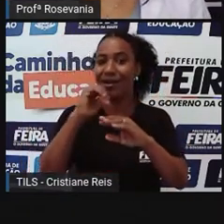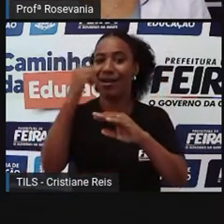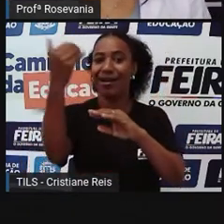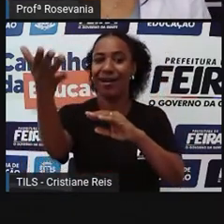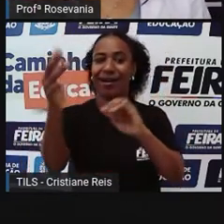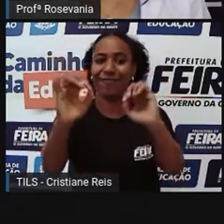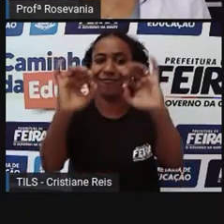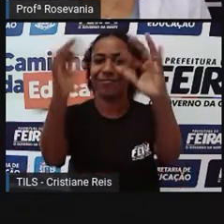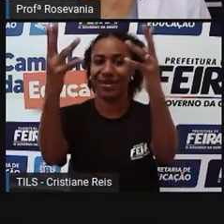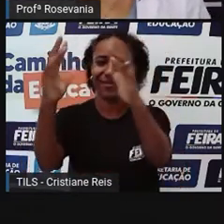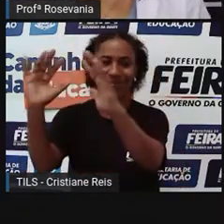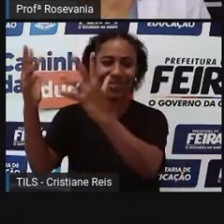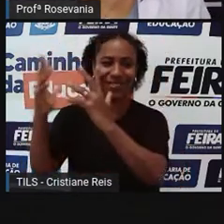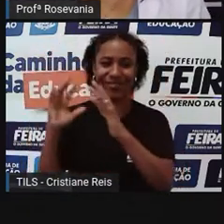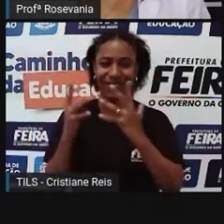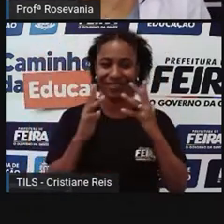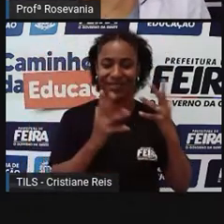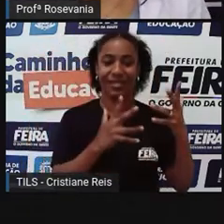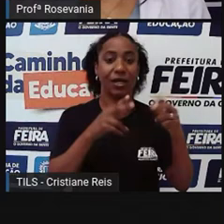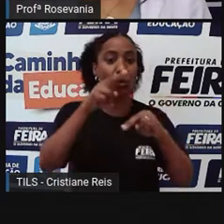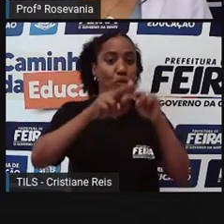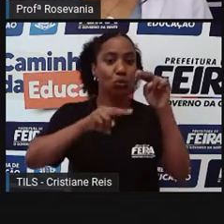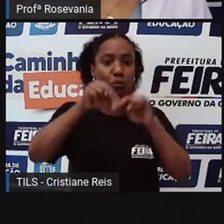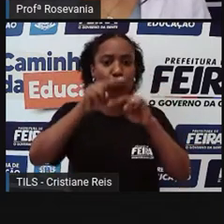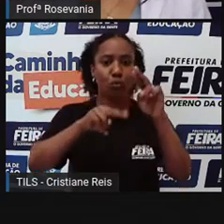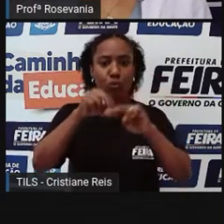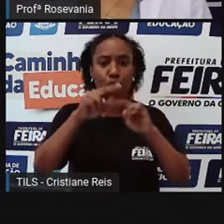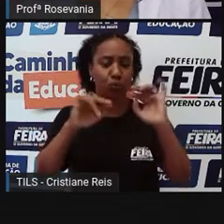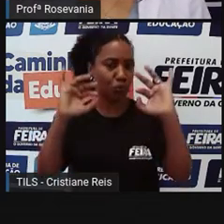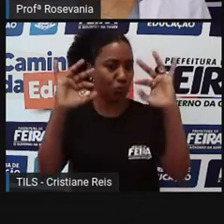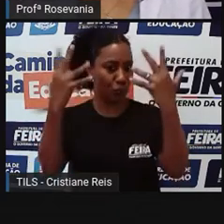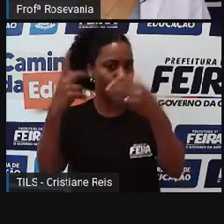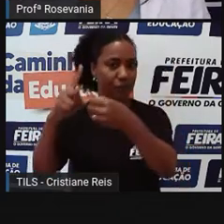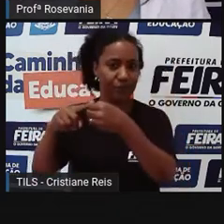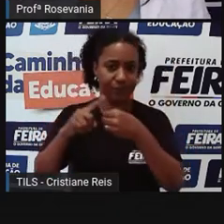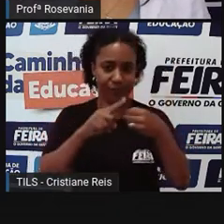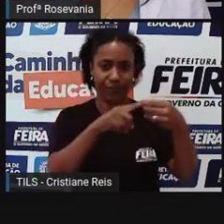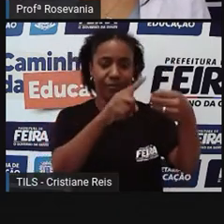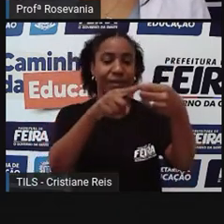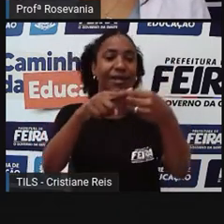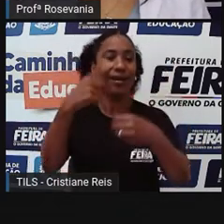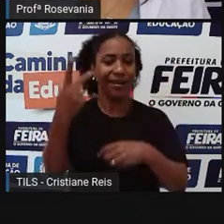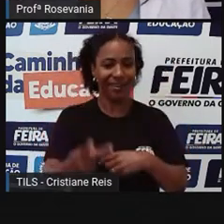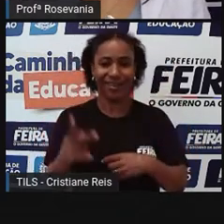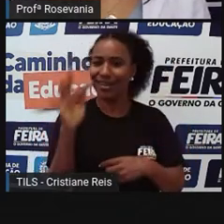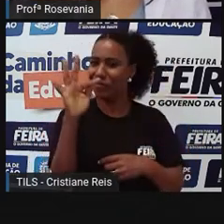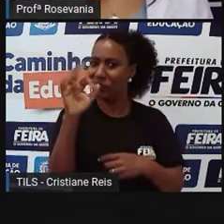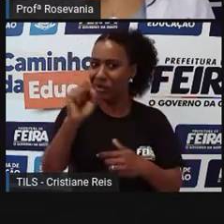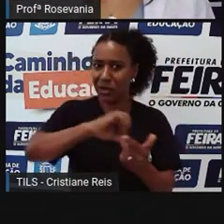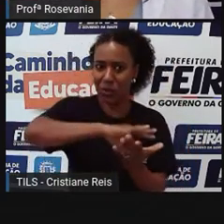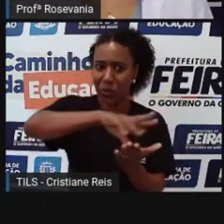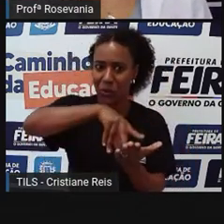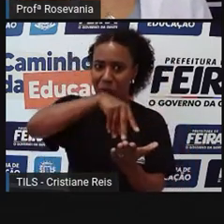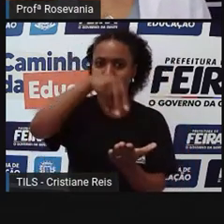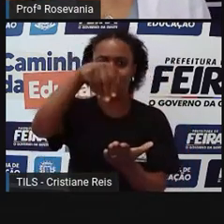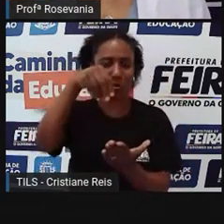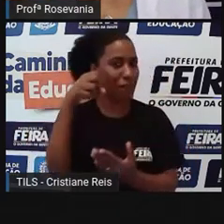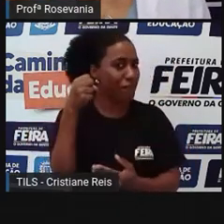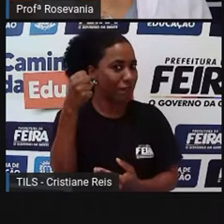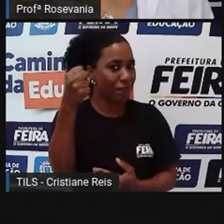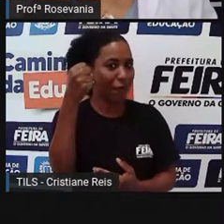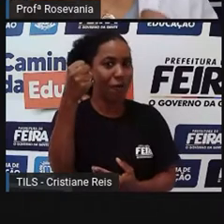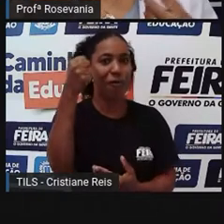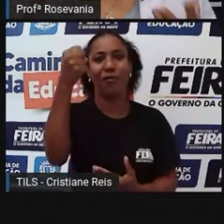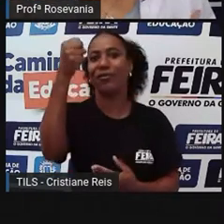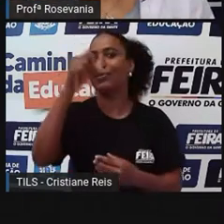né, para a área dos distritos, como o São João. E a gente é um celeiro cultural, a gente tem aqui, né, cordelistas, a gente